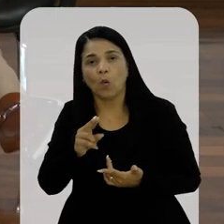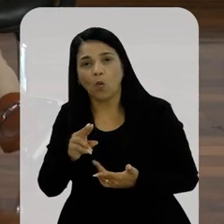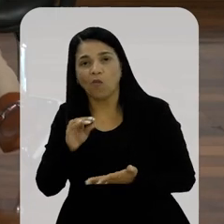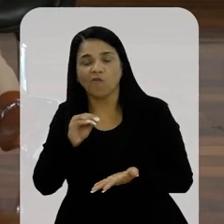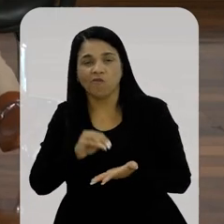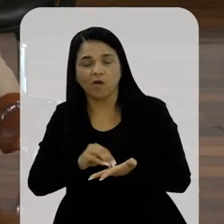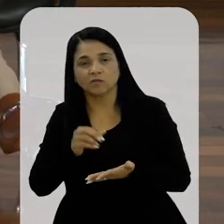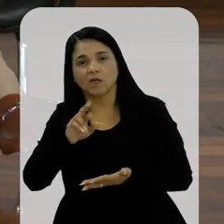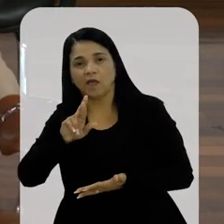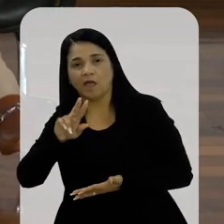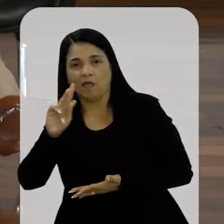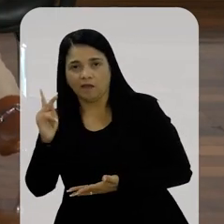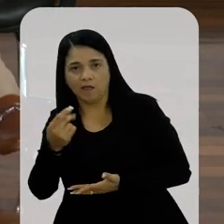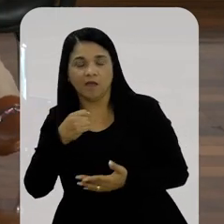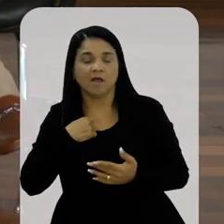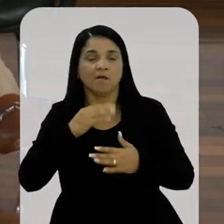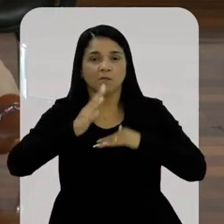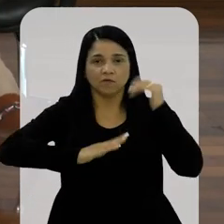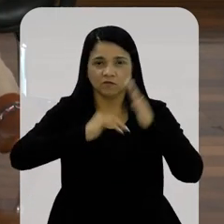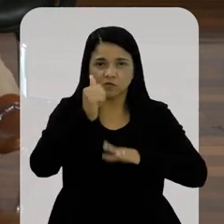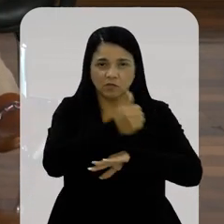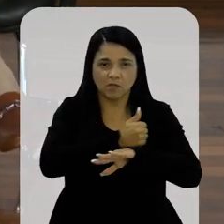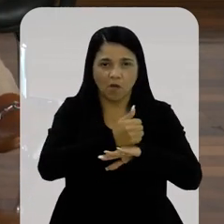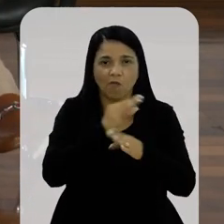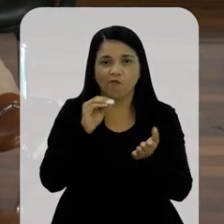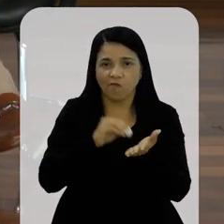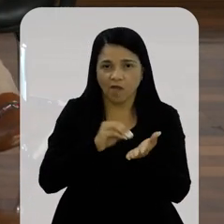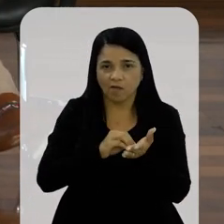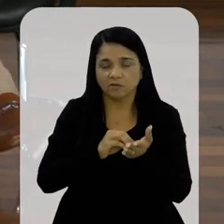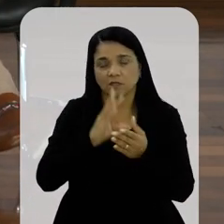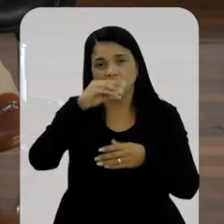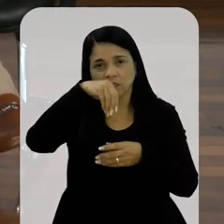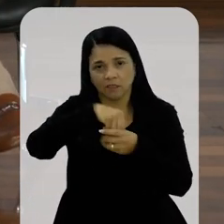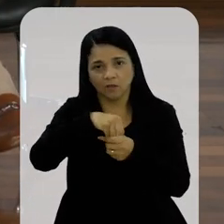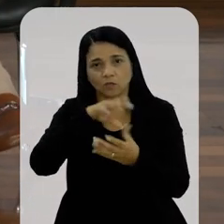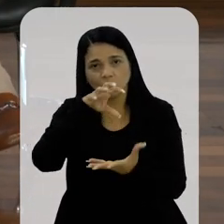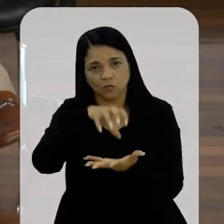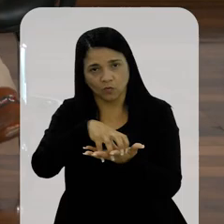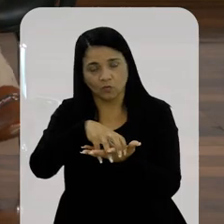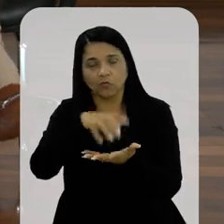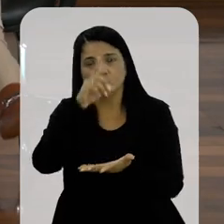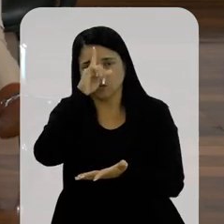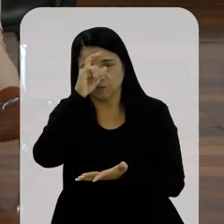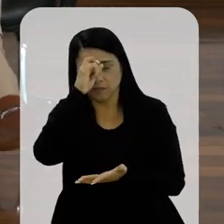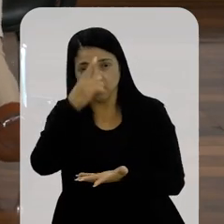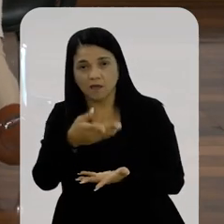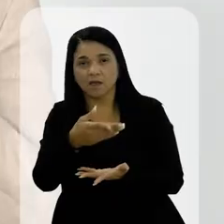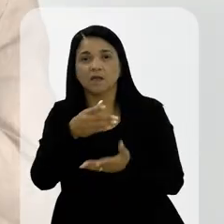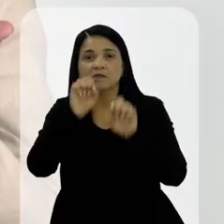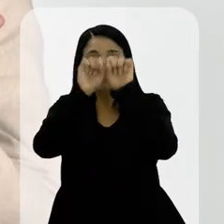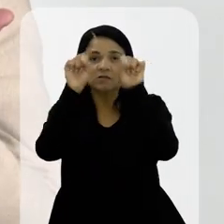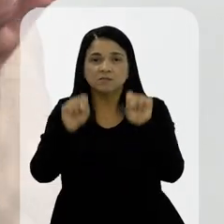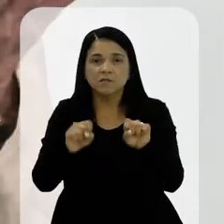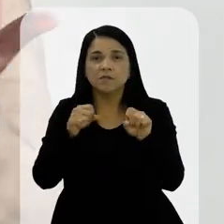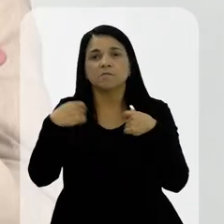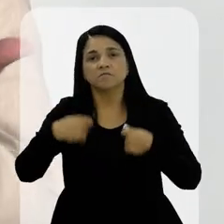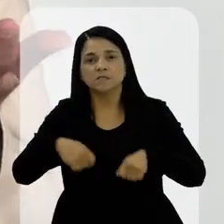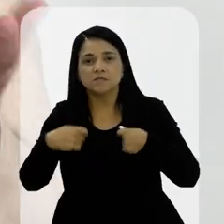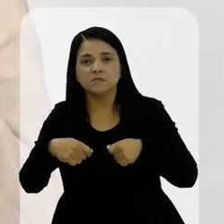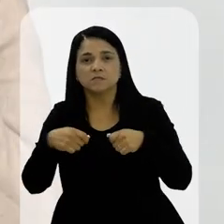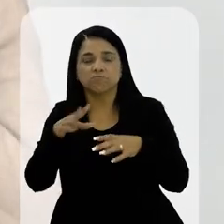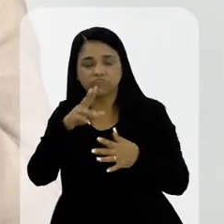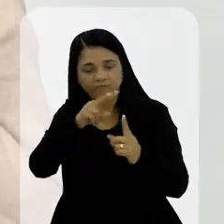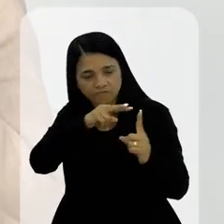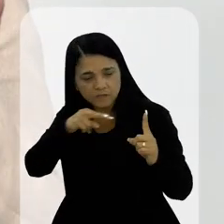defeito ou está faltando RH, está faltando profissional dentro daquela unidade. Mas esse sistema, na minha